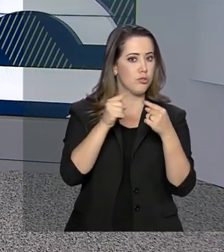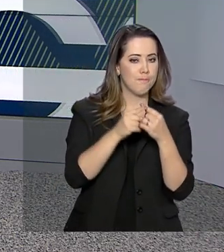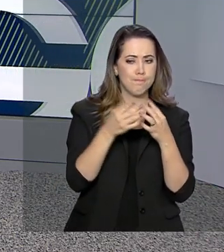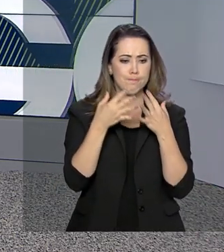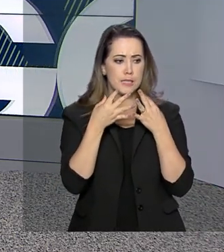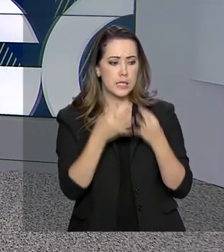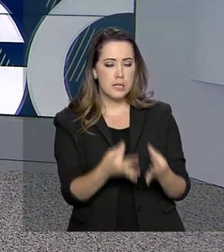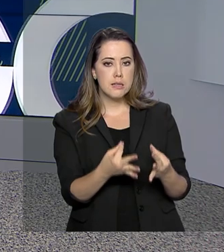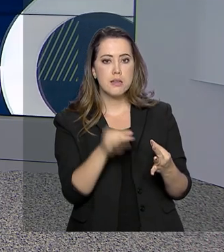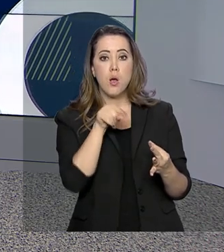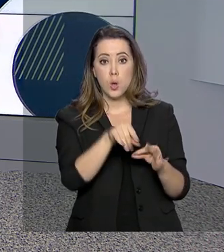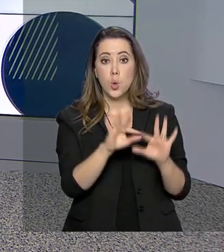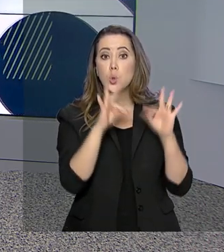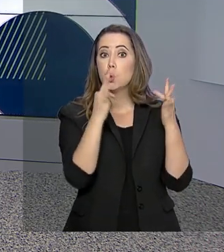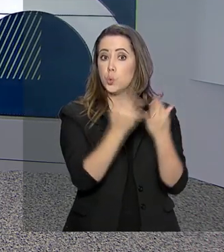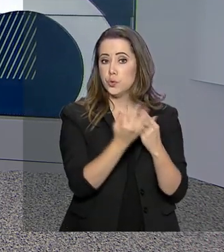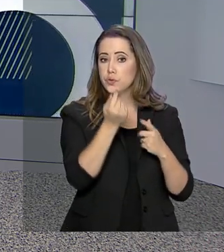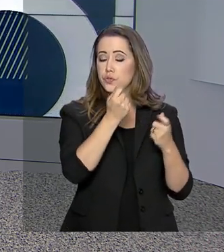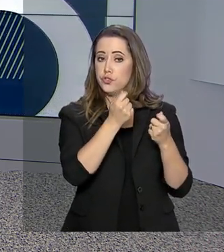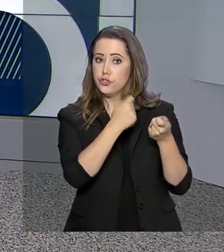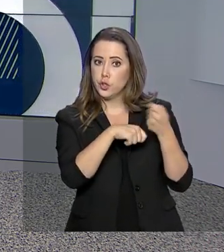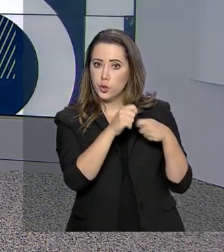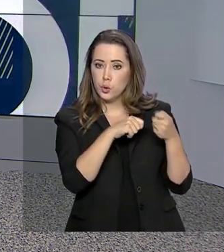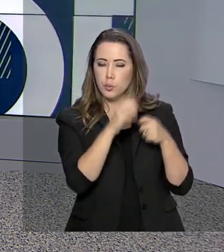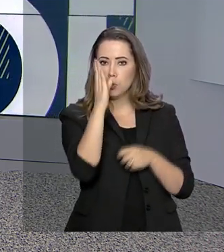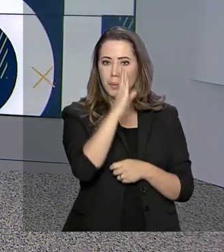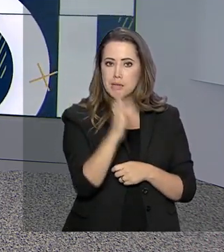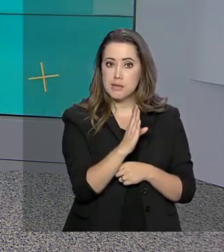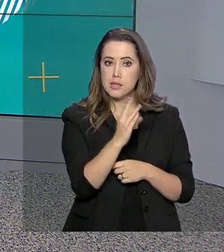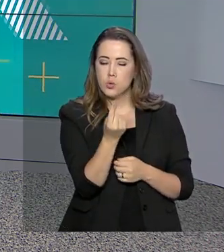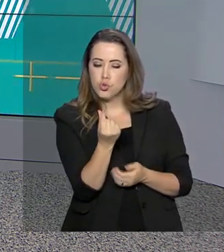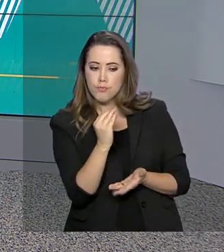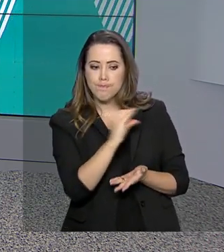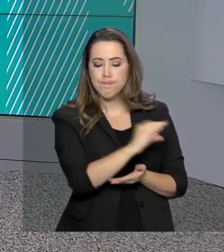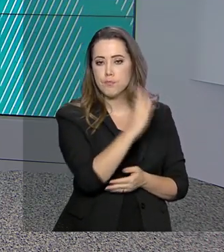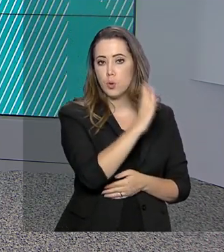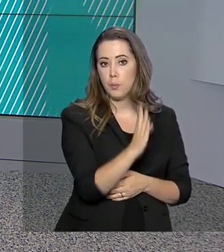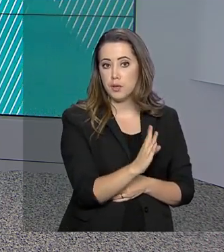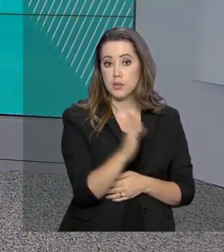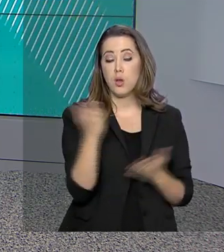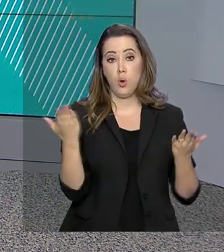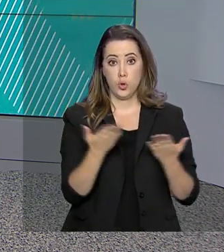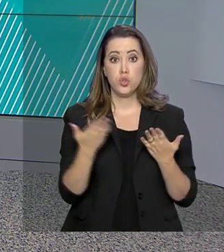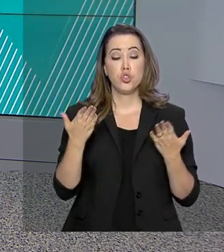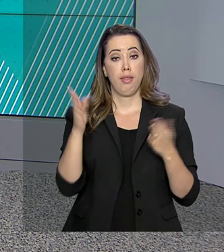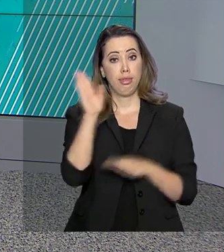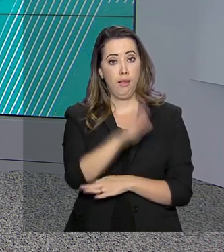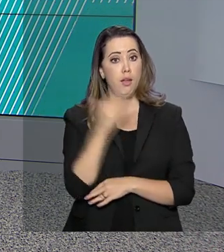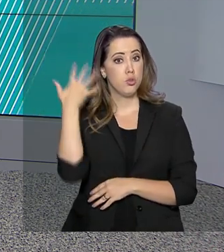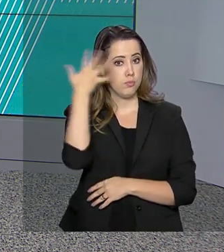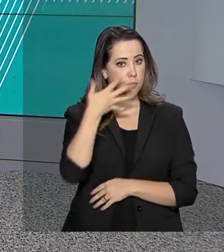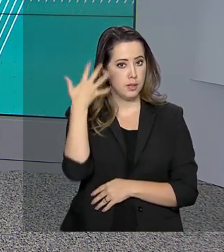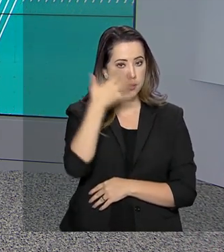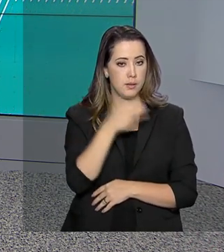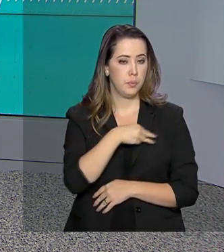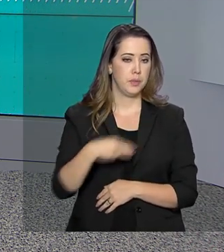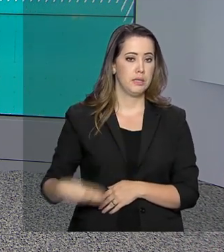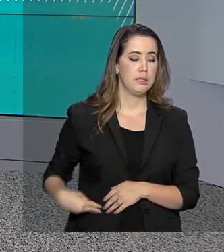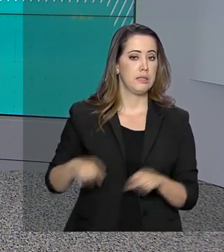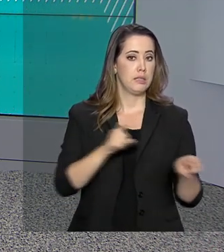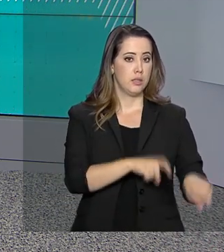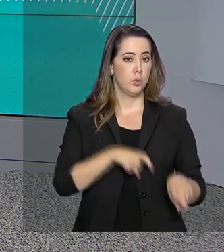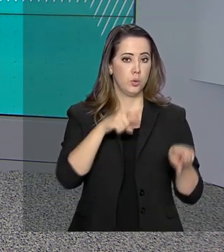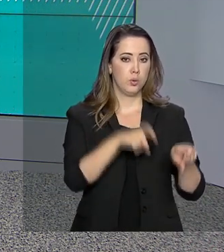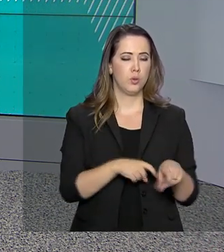centro das atenções do Fórum de Investimentos Brasil, que começou hoje. Num painel agora à tarde, a ministra da Agricultura, Tereza